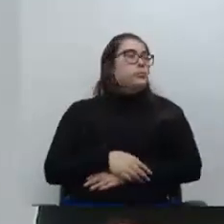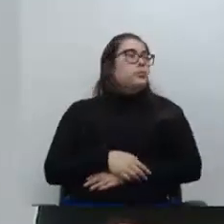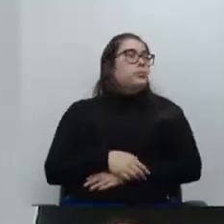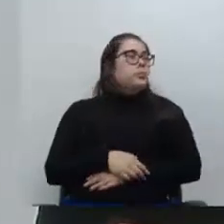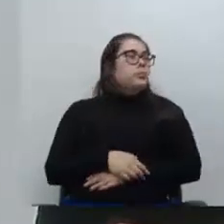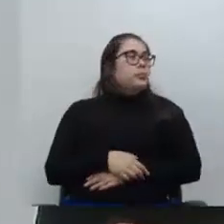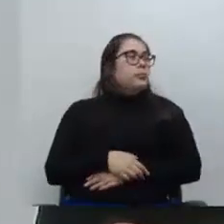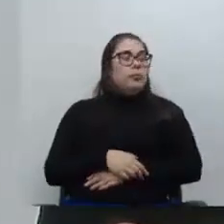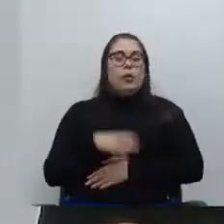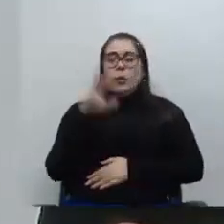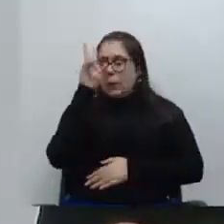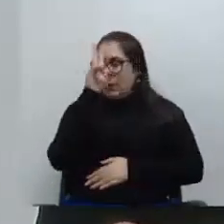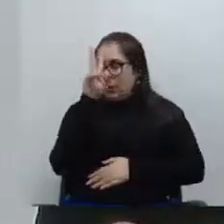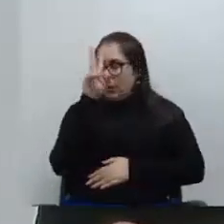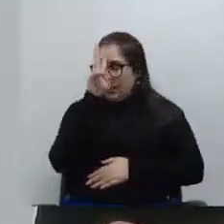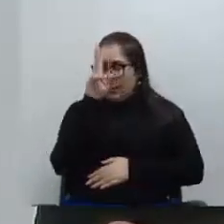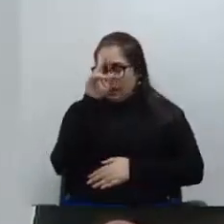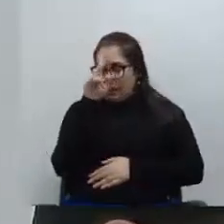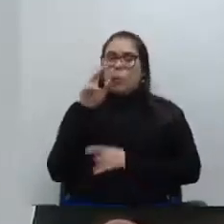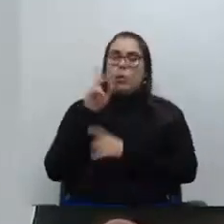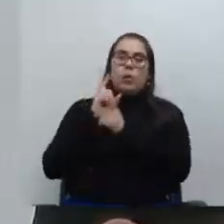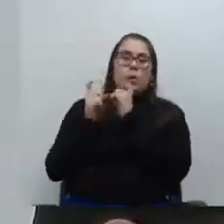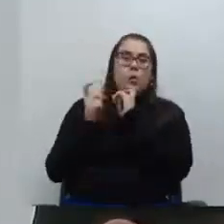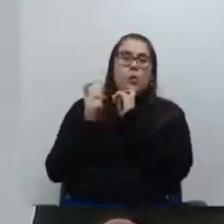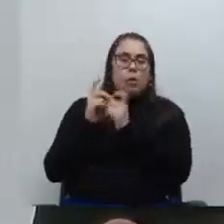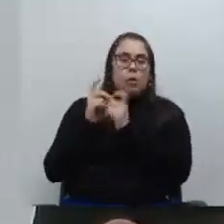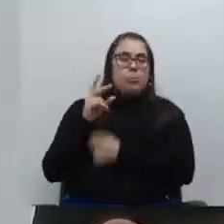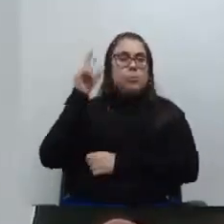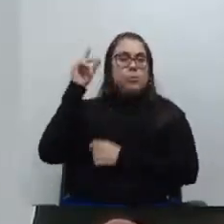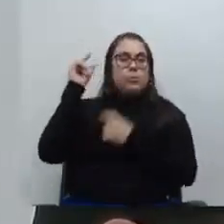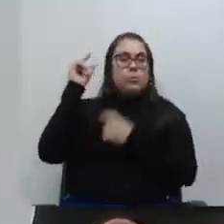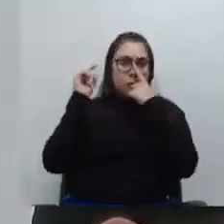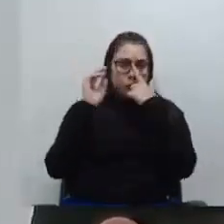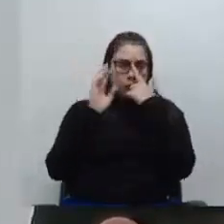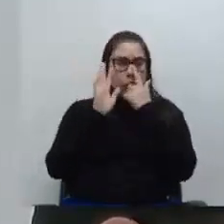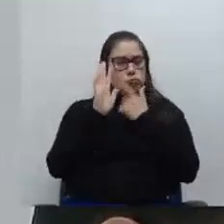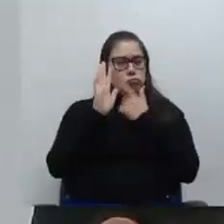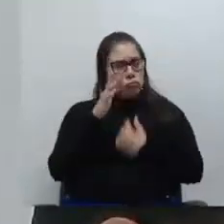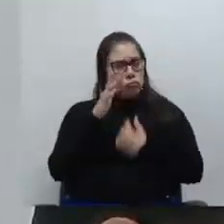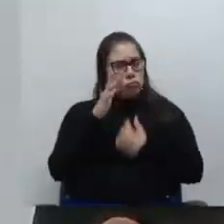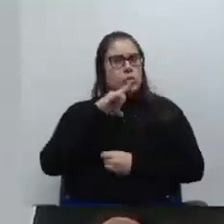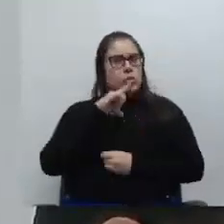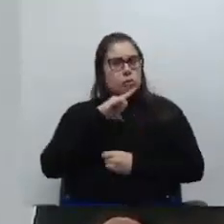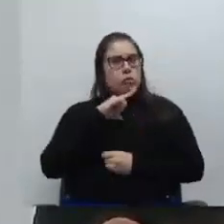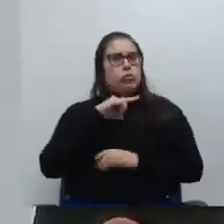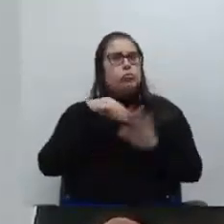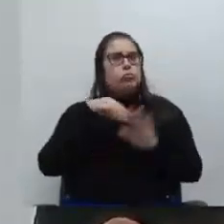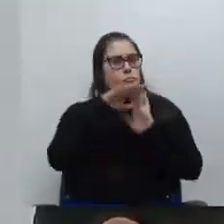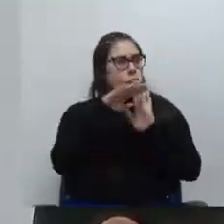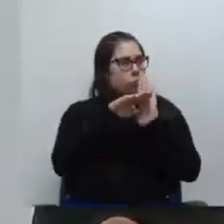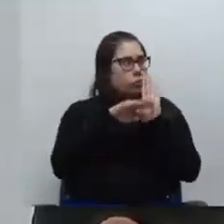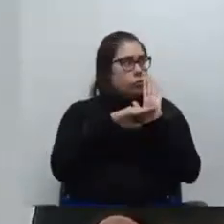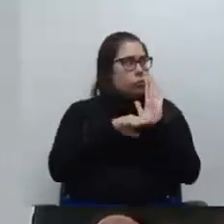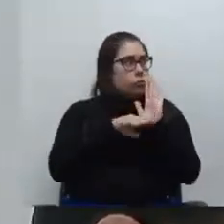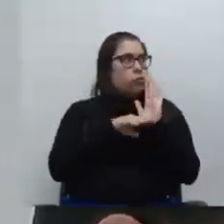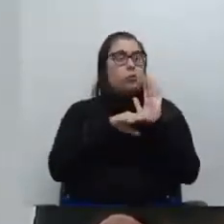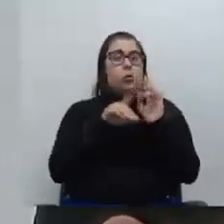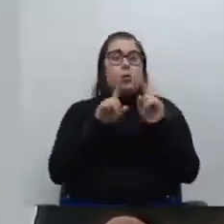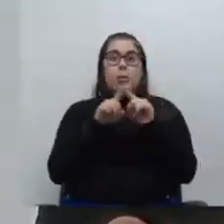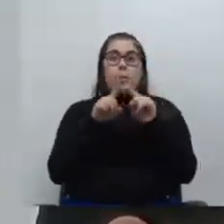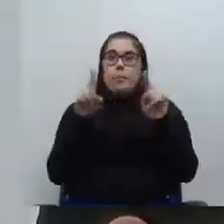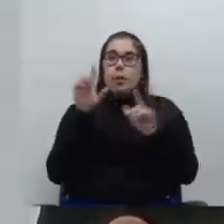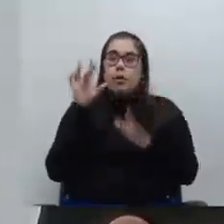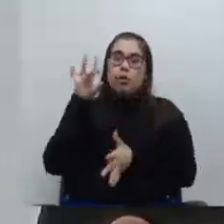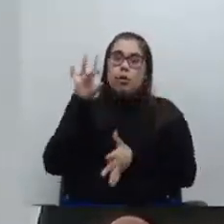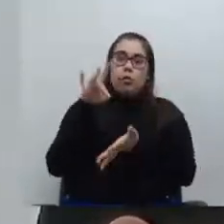Eu me recordo que na sessão passada a presidência informou que já existiam tratativas para endereçar a situação, mas esses